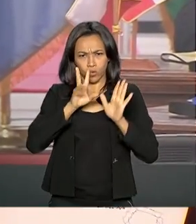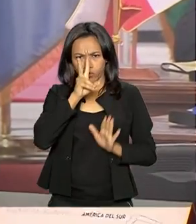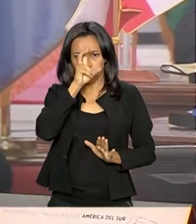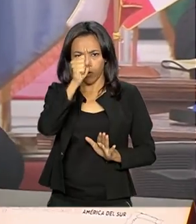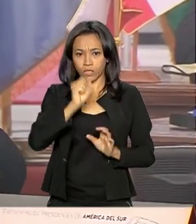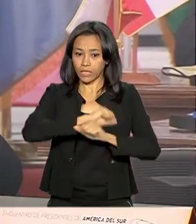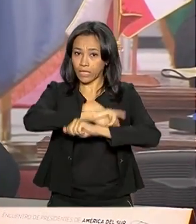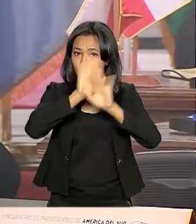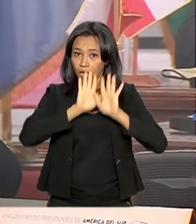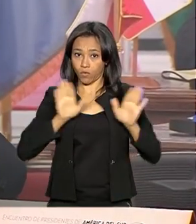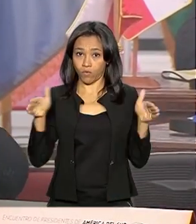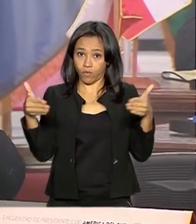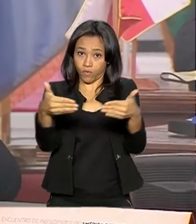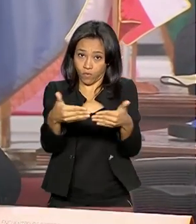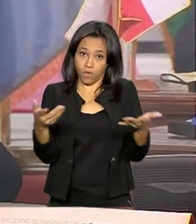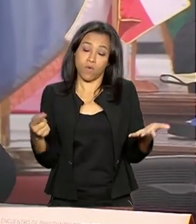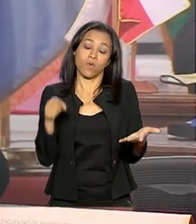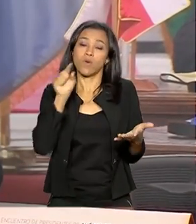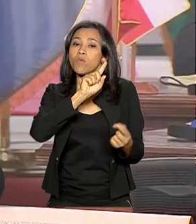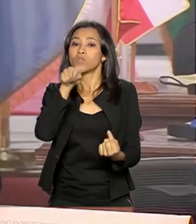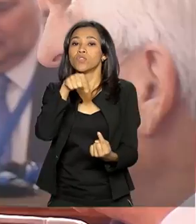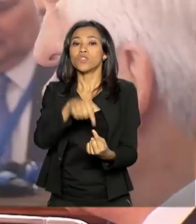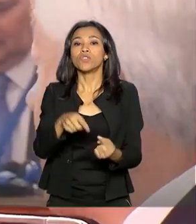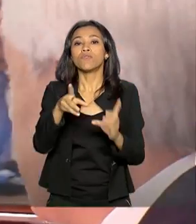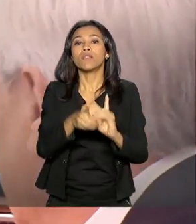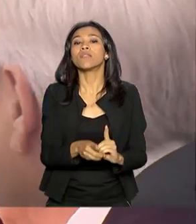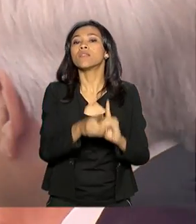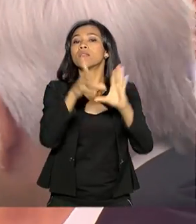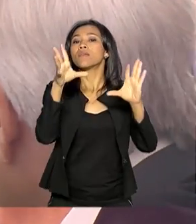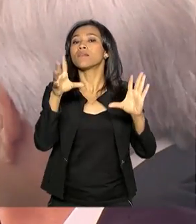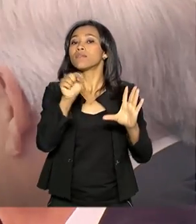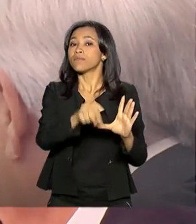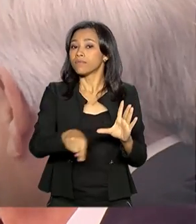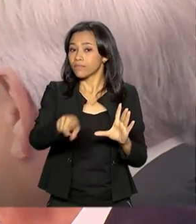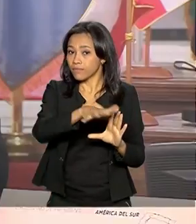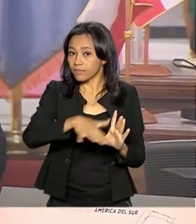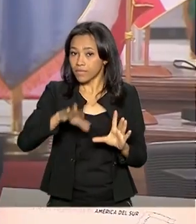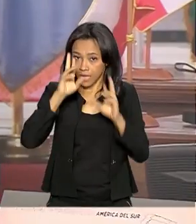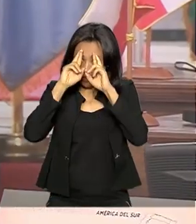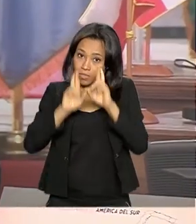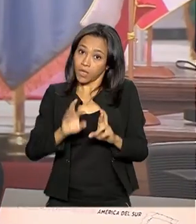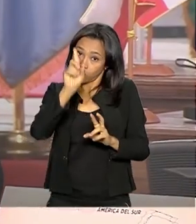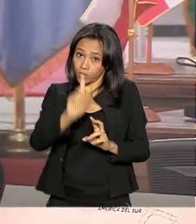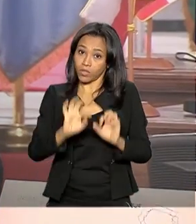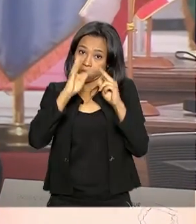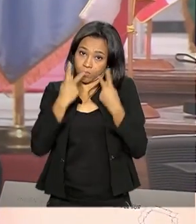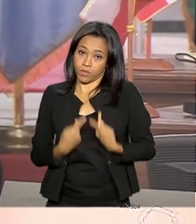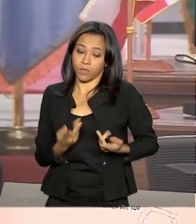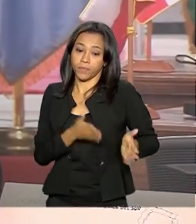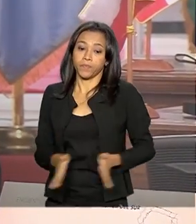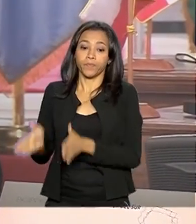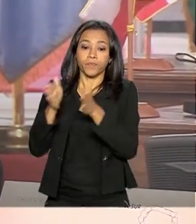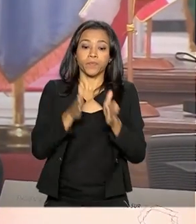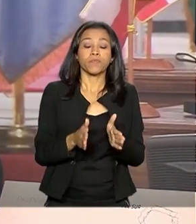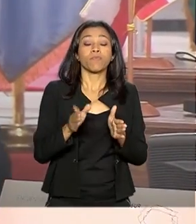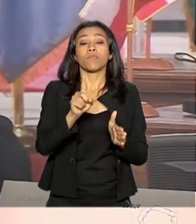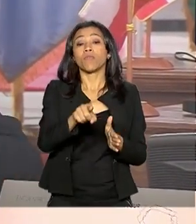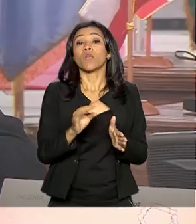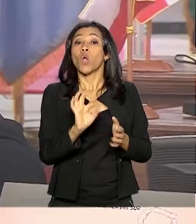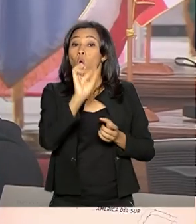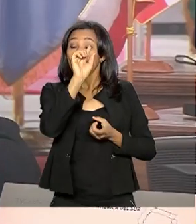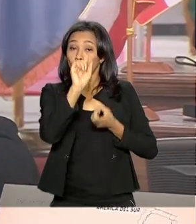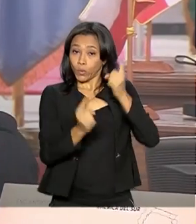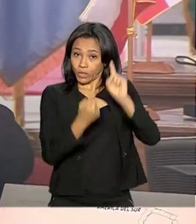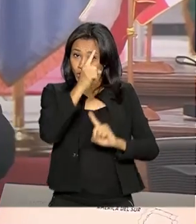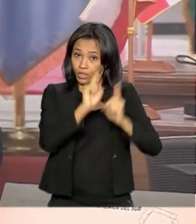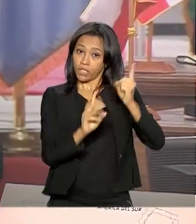com os princípios da liberdade, da democracia e do respeito aos direitos humanos. O Chile vai ocupar a presidência pró-tempore